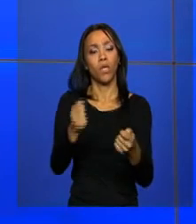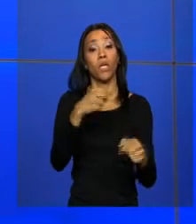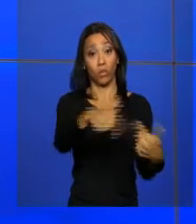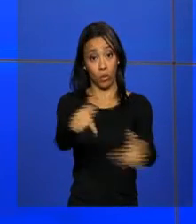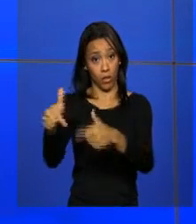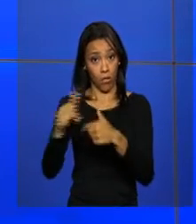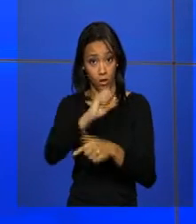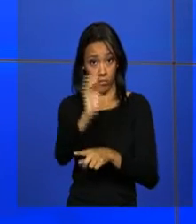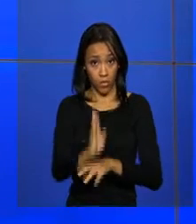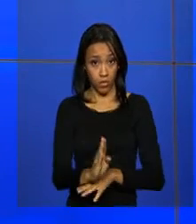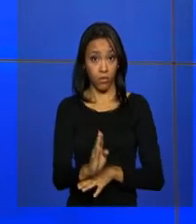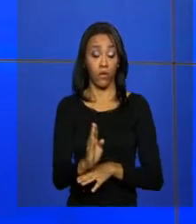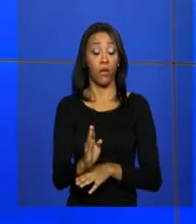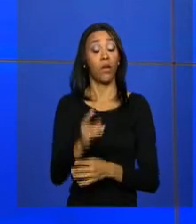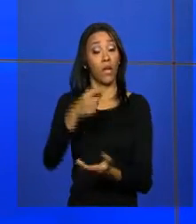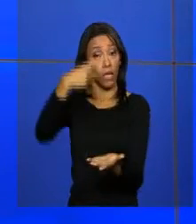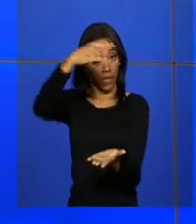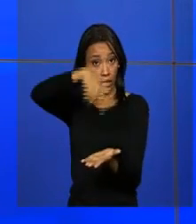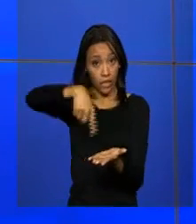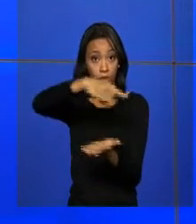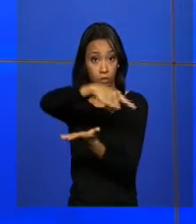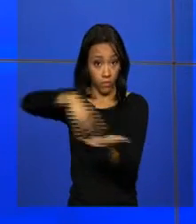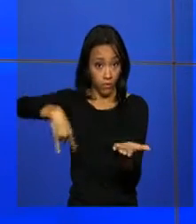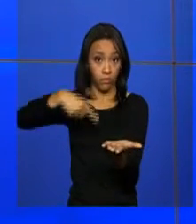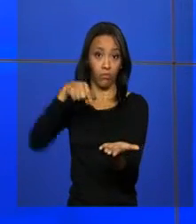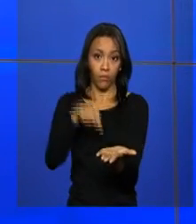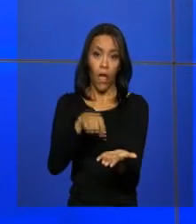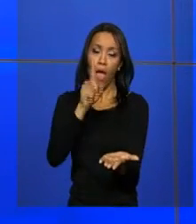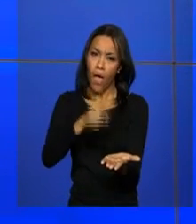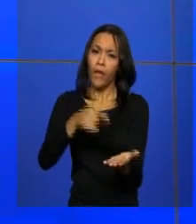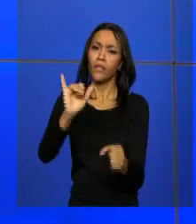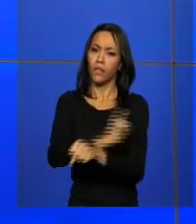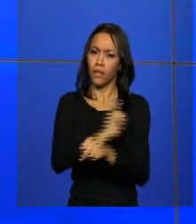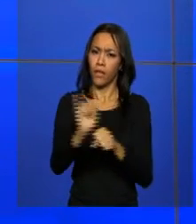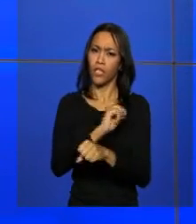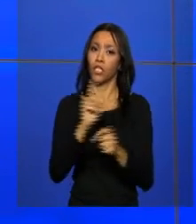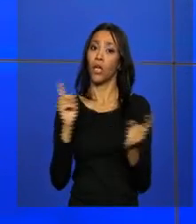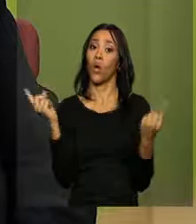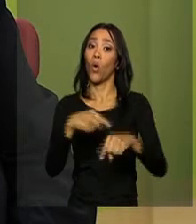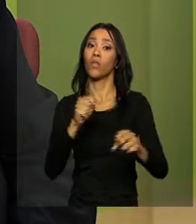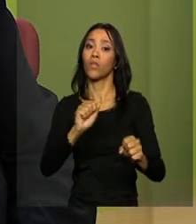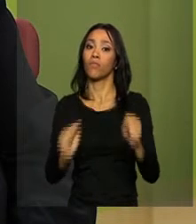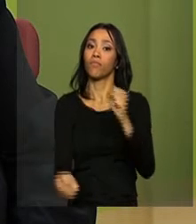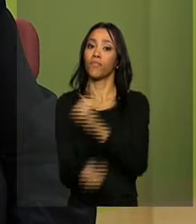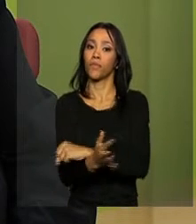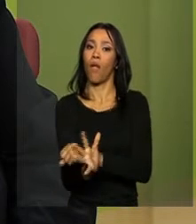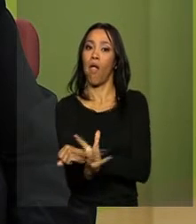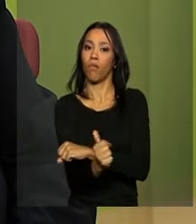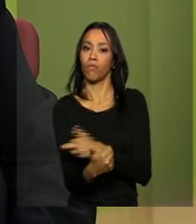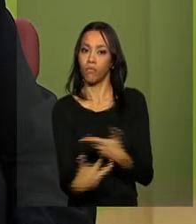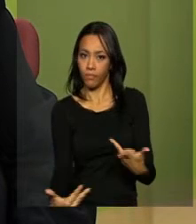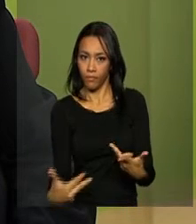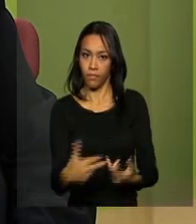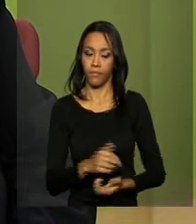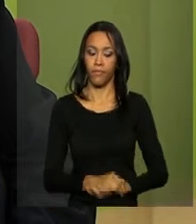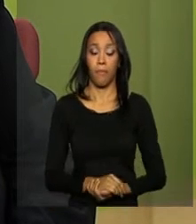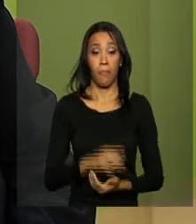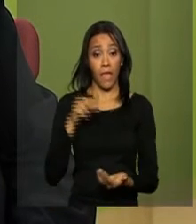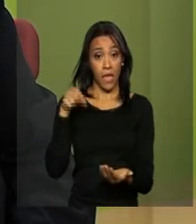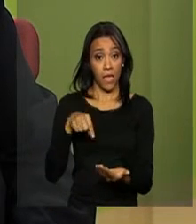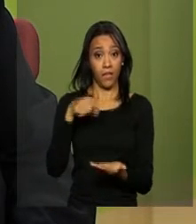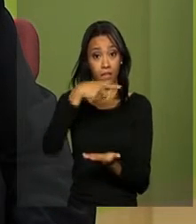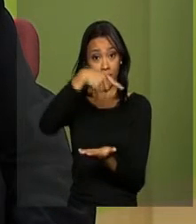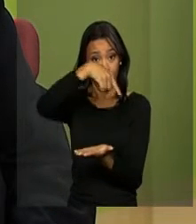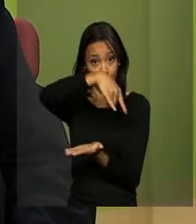Segundo o ministro, os acordos também são instrumentos de combate à corrupção. Olha, a coleriência é o instrumento mais